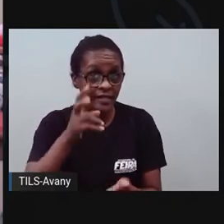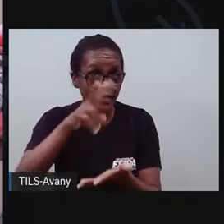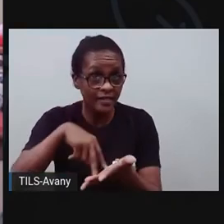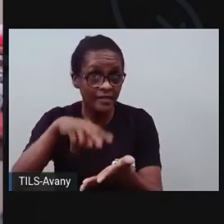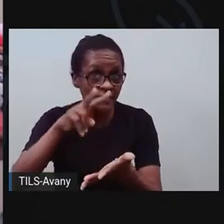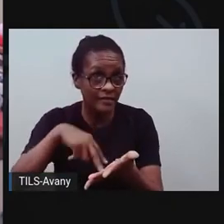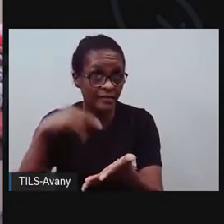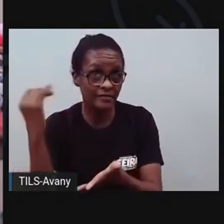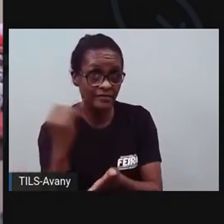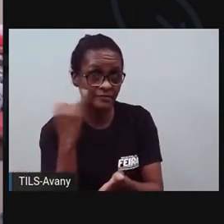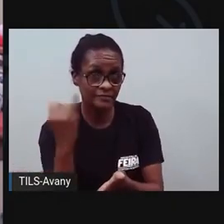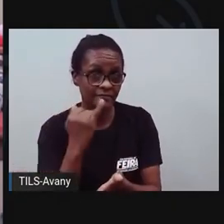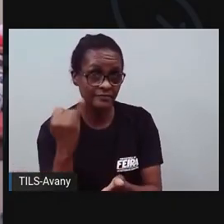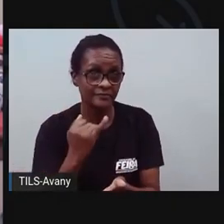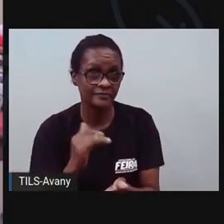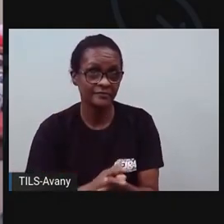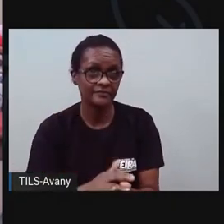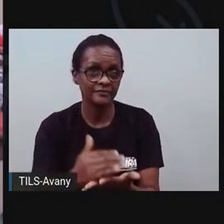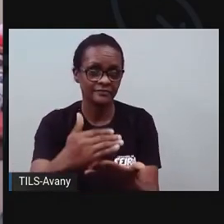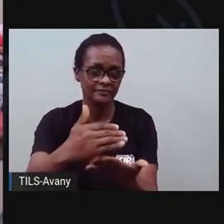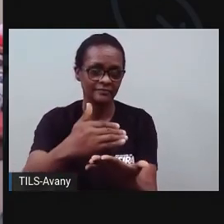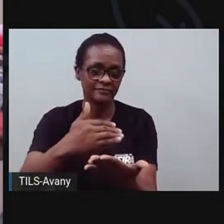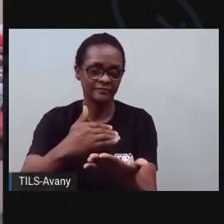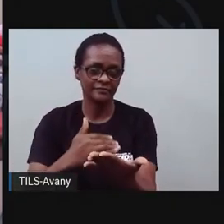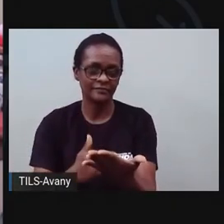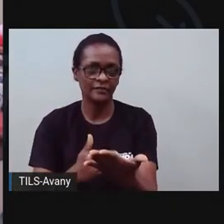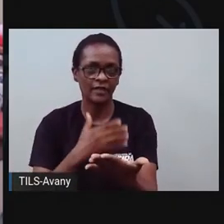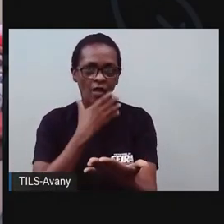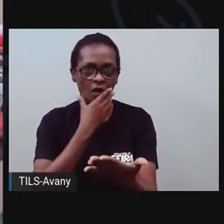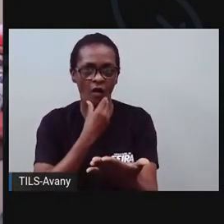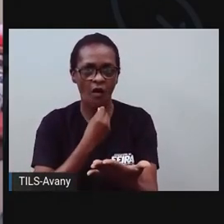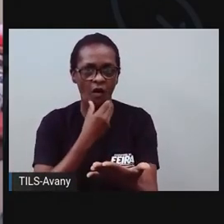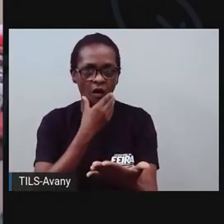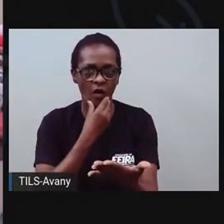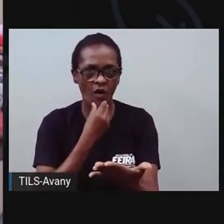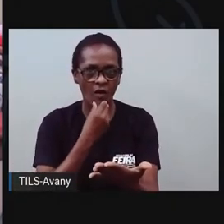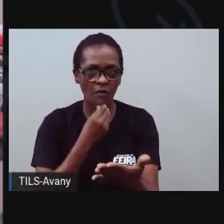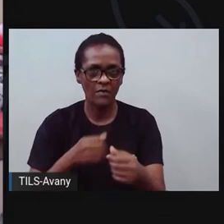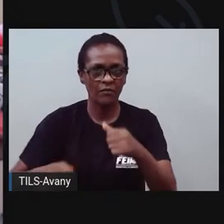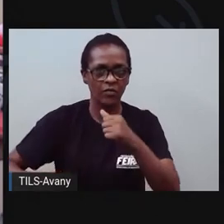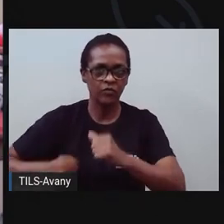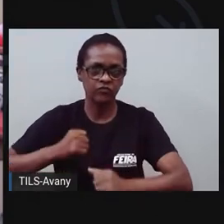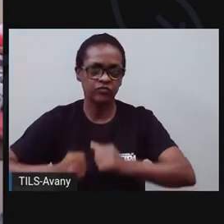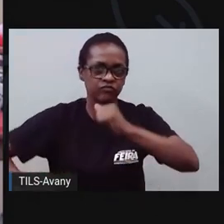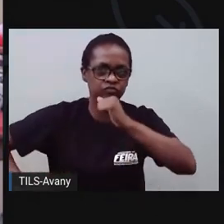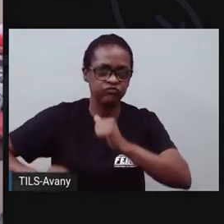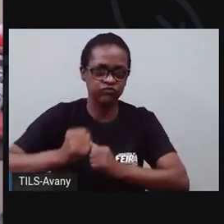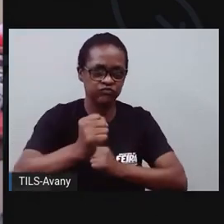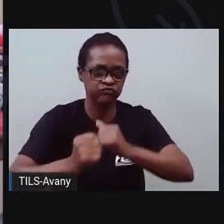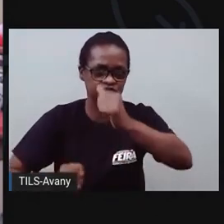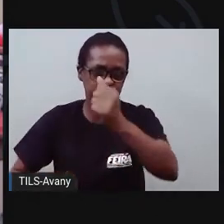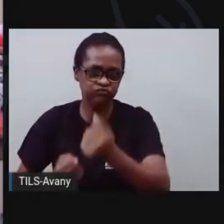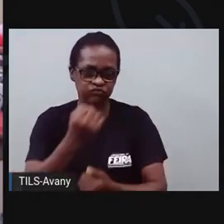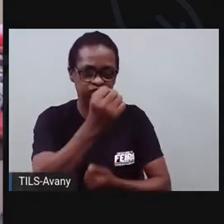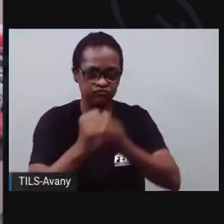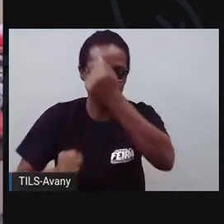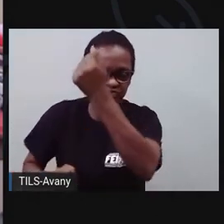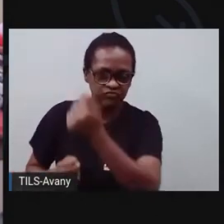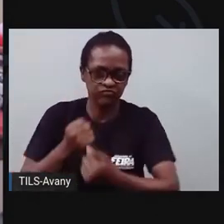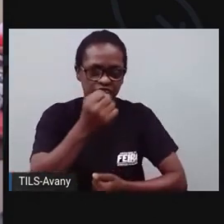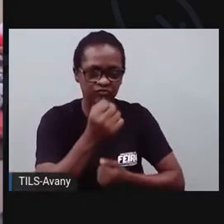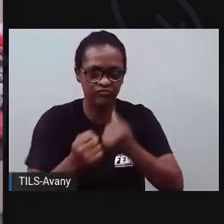jornal temos o seguinte. Lutador feirense, recém-chegado ao UFC, terá um dos maiores